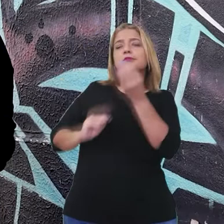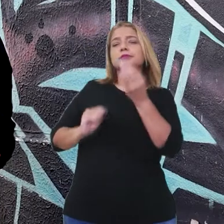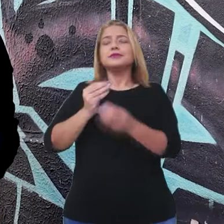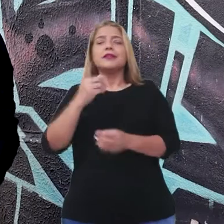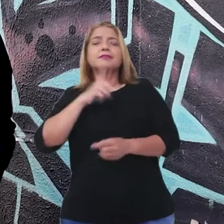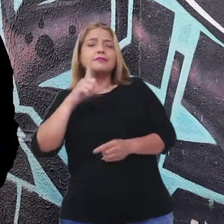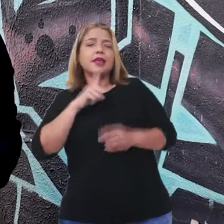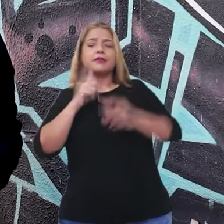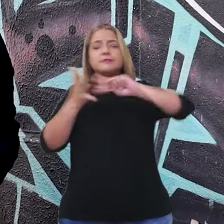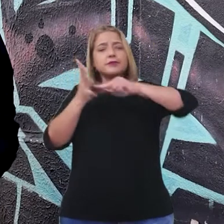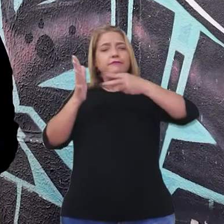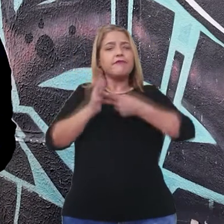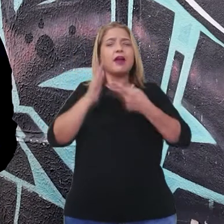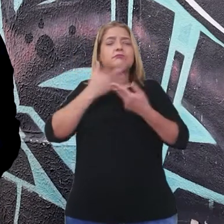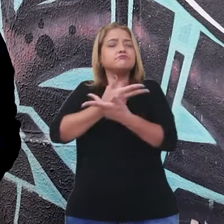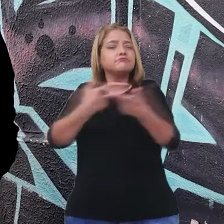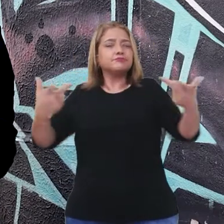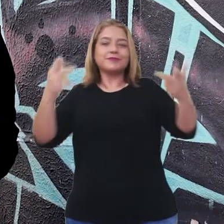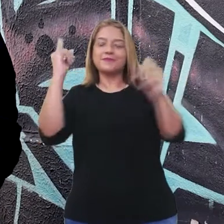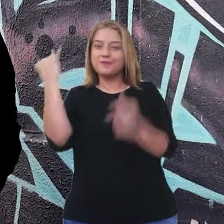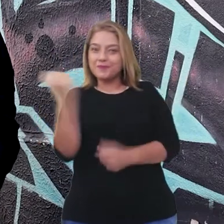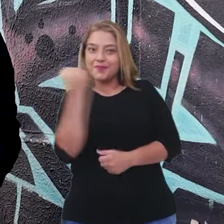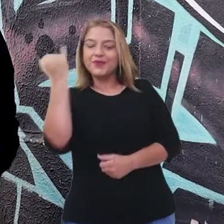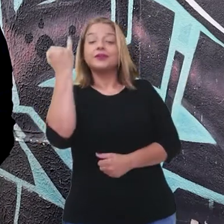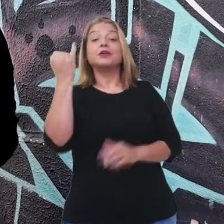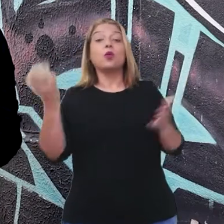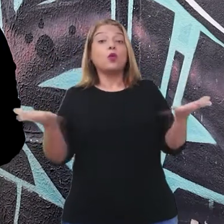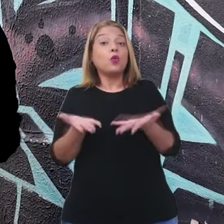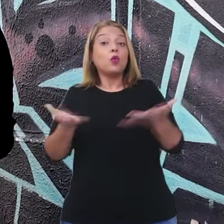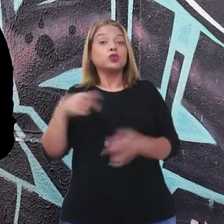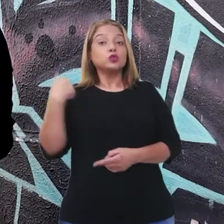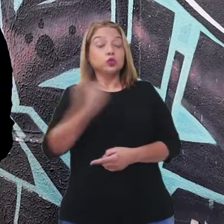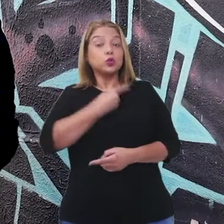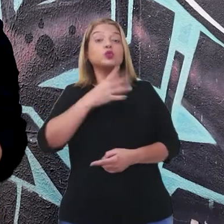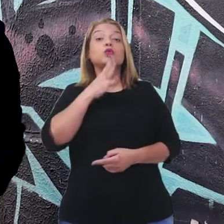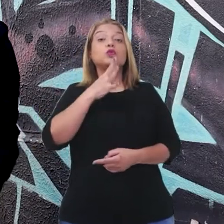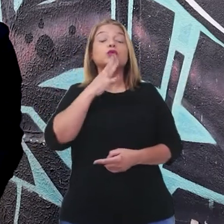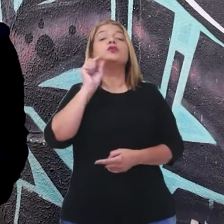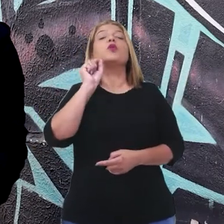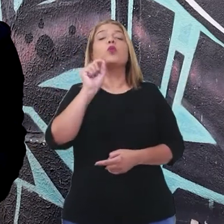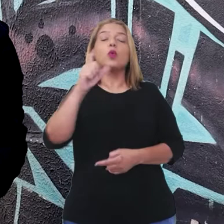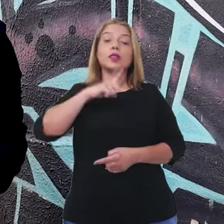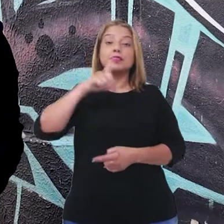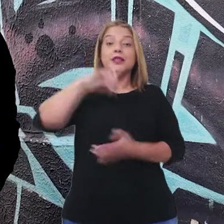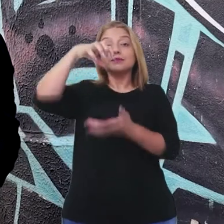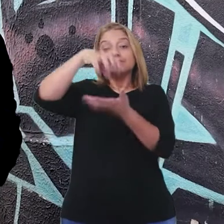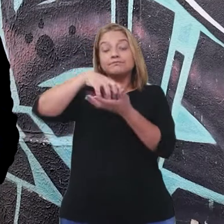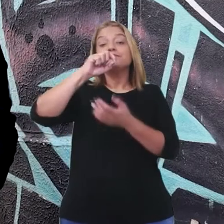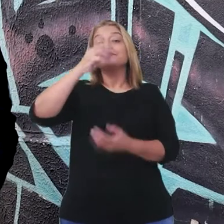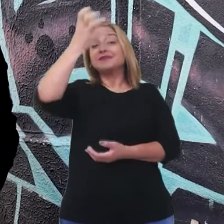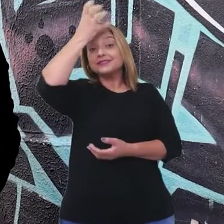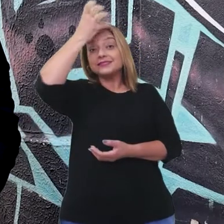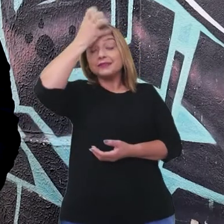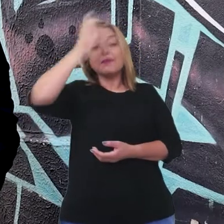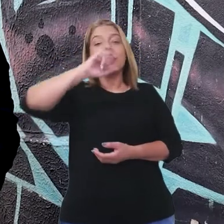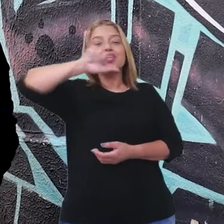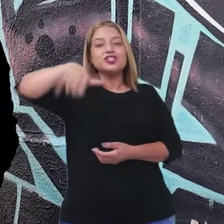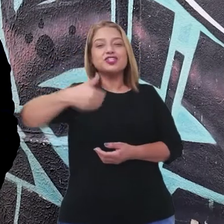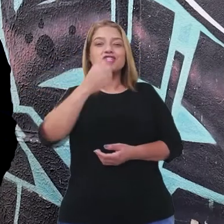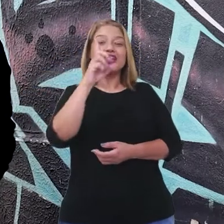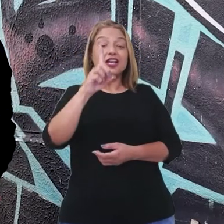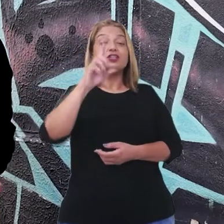cheias de significados. Hoje, nós vamos conhecer uma prática em rede do CEMEI Jardim Colorado,